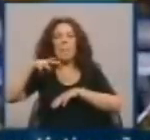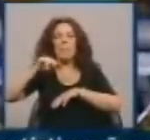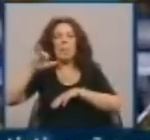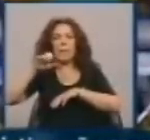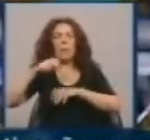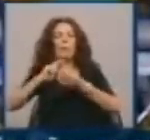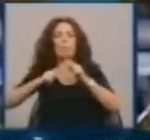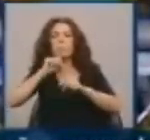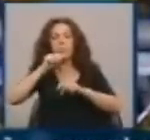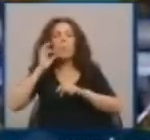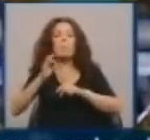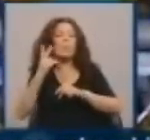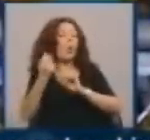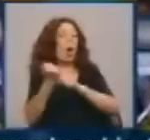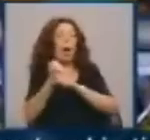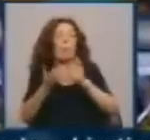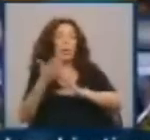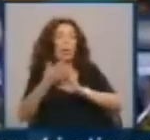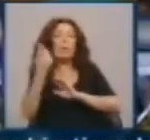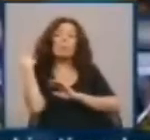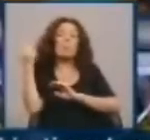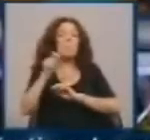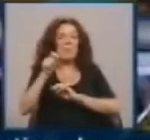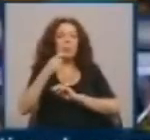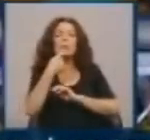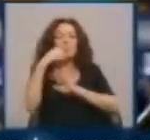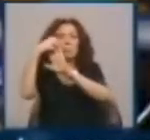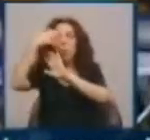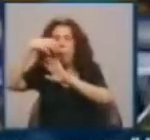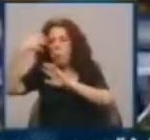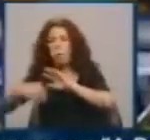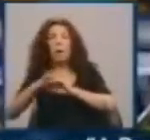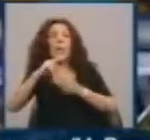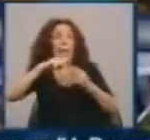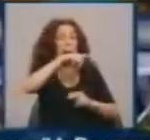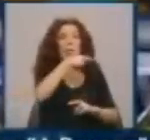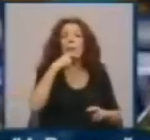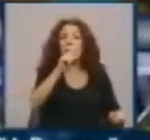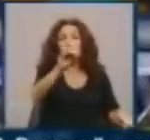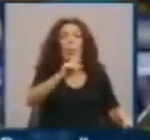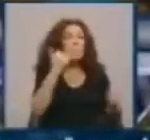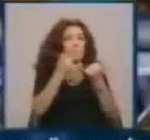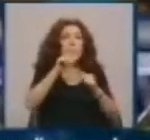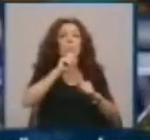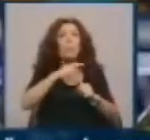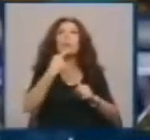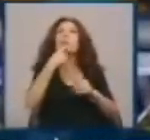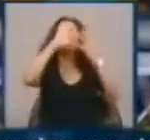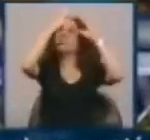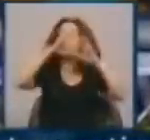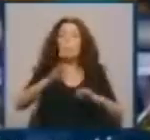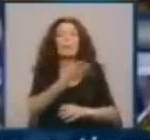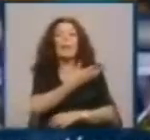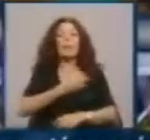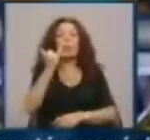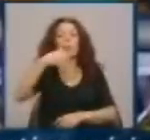urgentes de restauro. Há meses caiu uma pedra do campanário e a autarquia alerta para o perigo de derrocada. Mas o antigo IPAR,